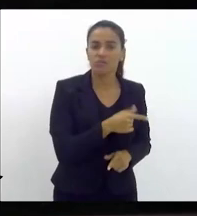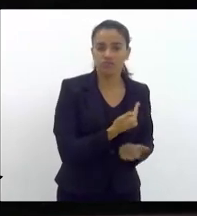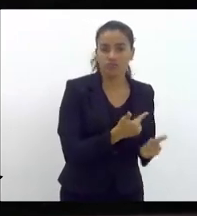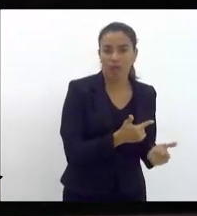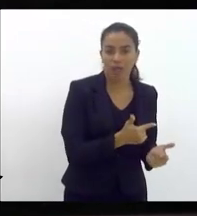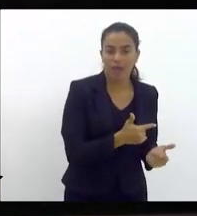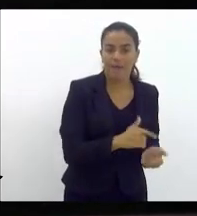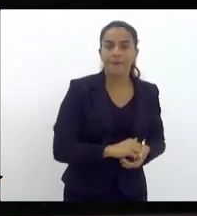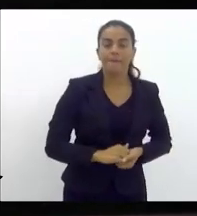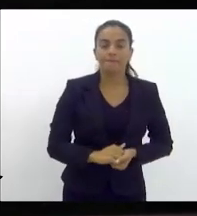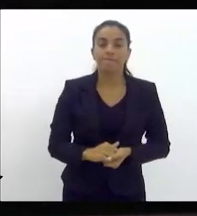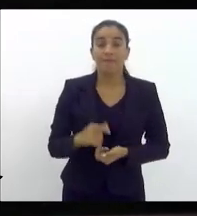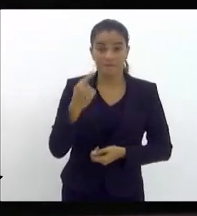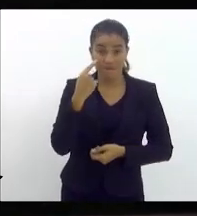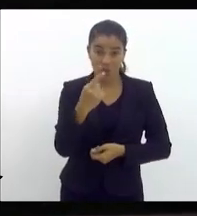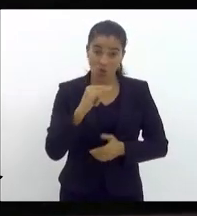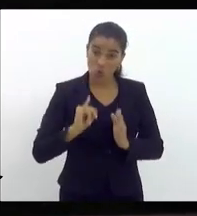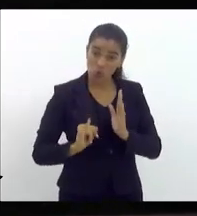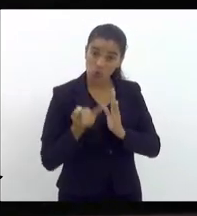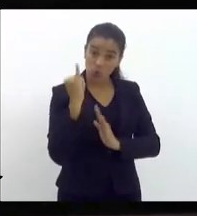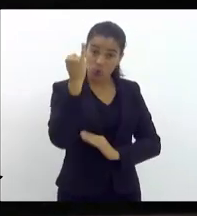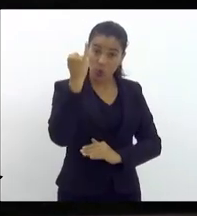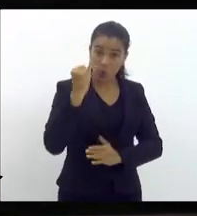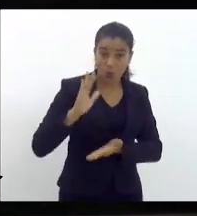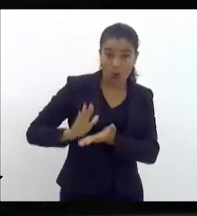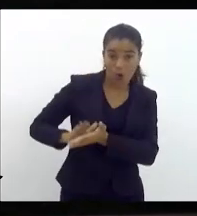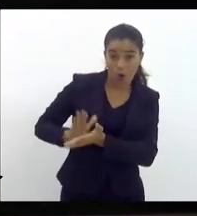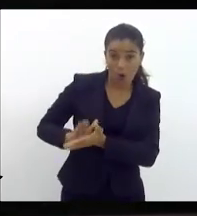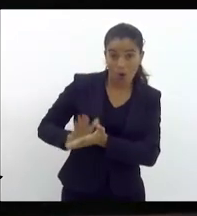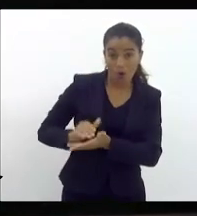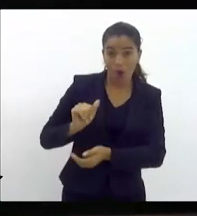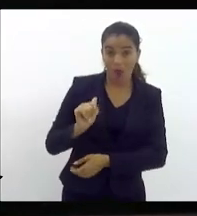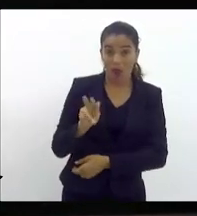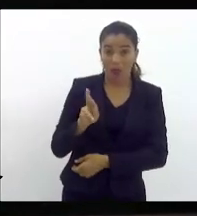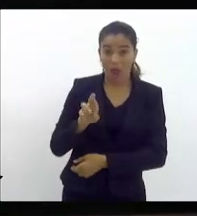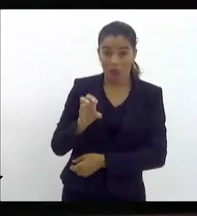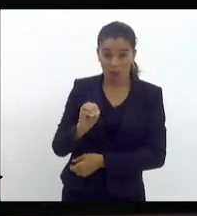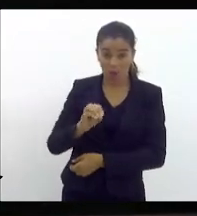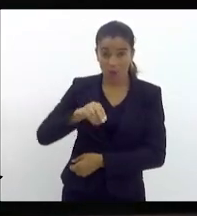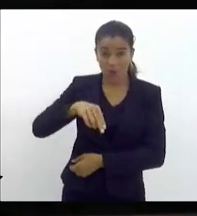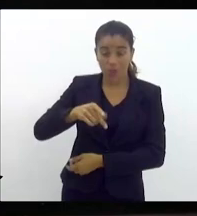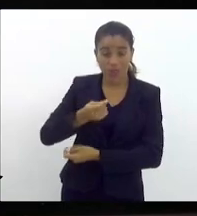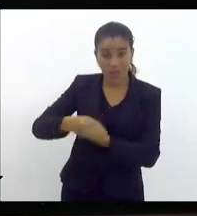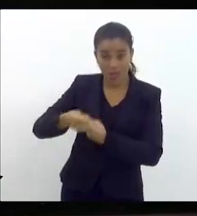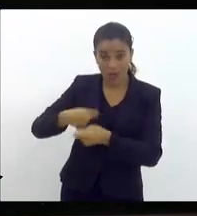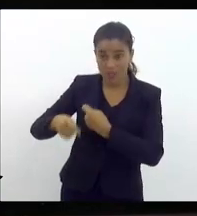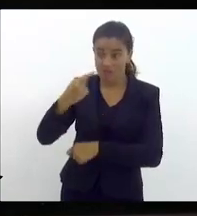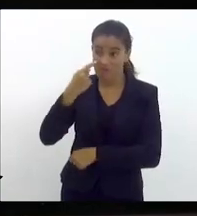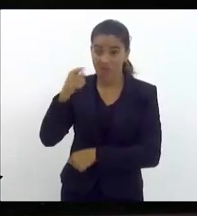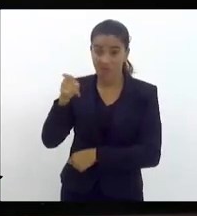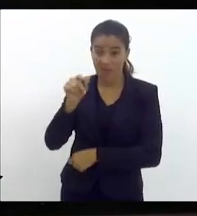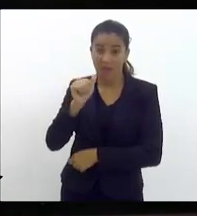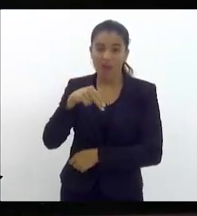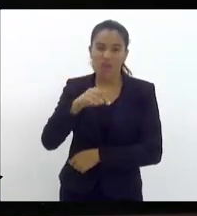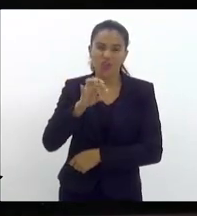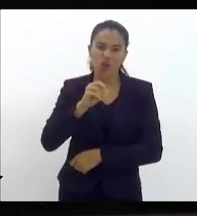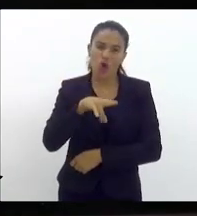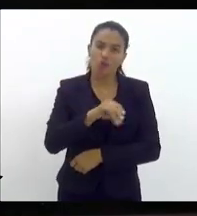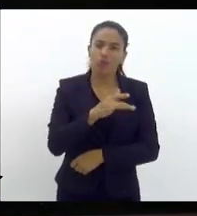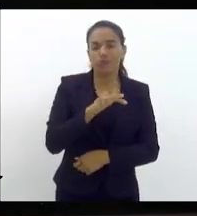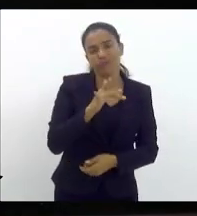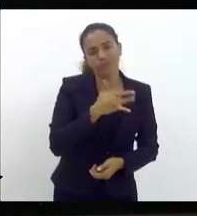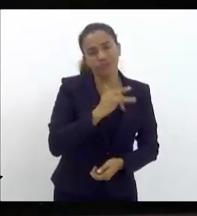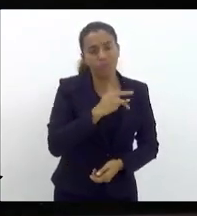deputado Dushpaolo, do Banco do Brasil para o agronegócio? É pequenininho. Agora, se eu pegar o senhor Antônio, que é dono no